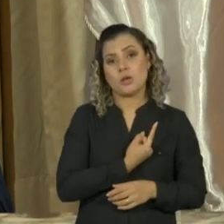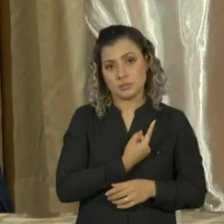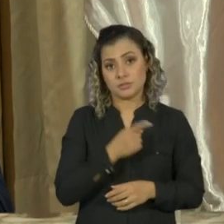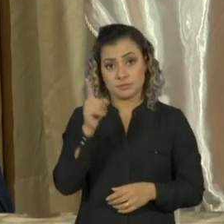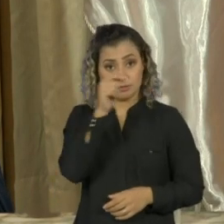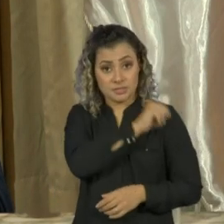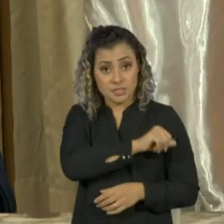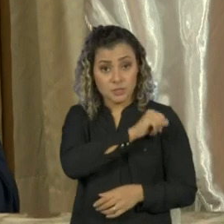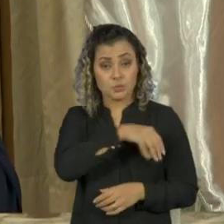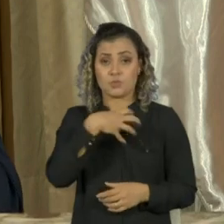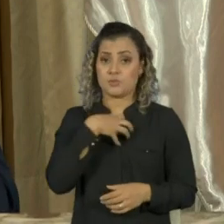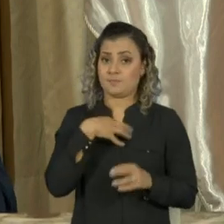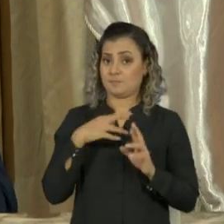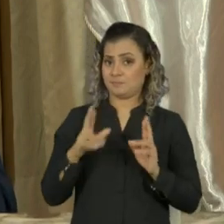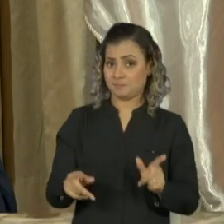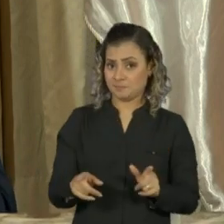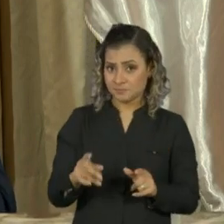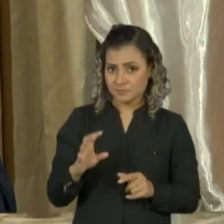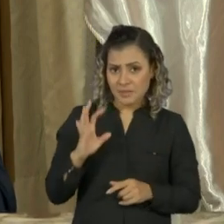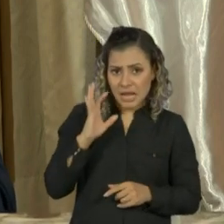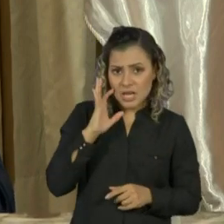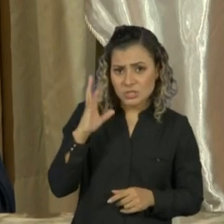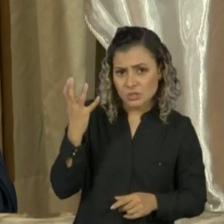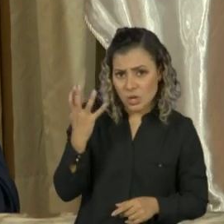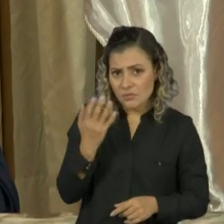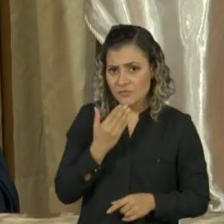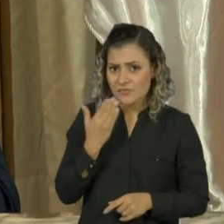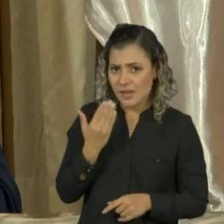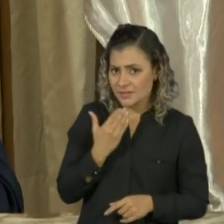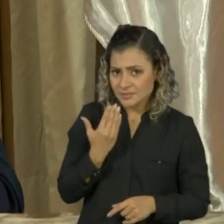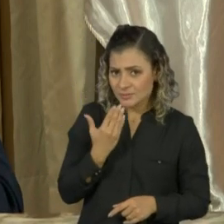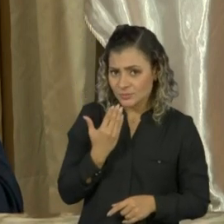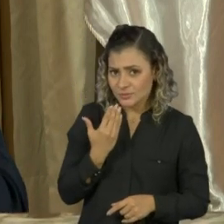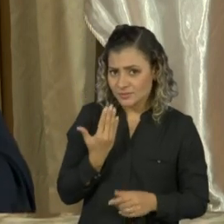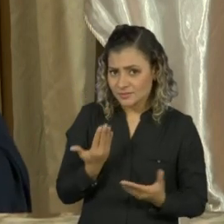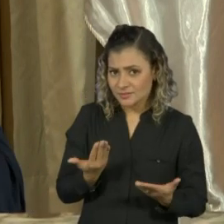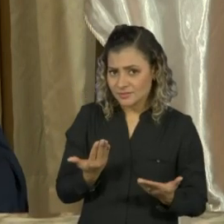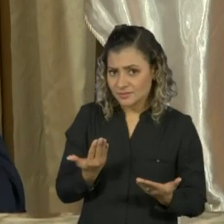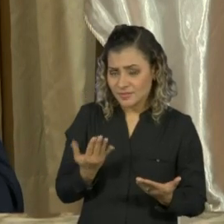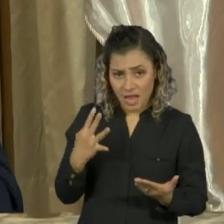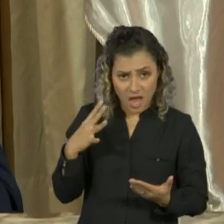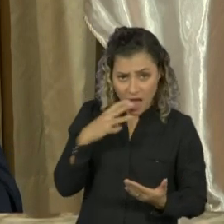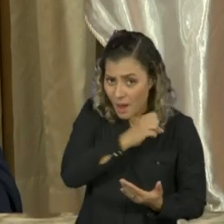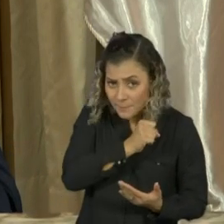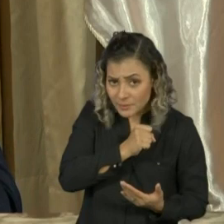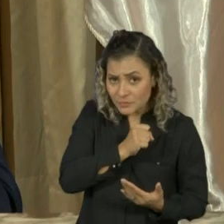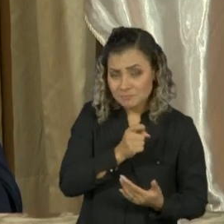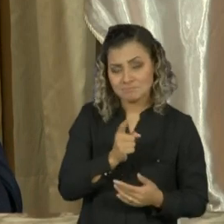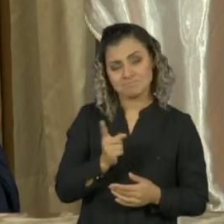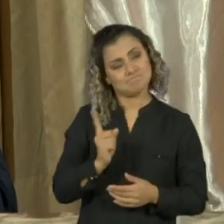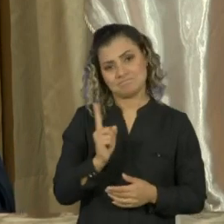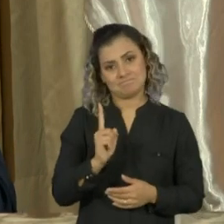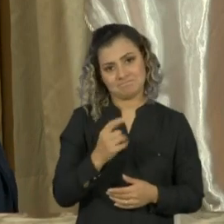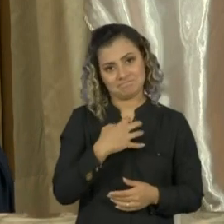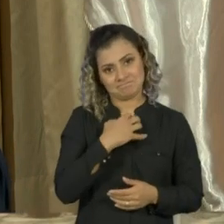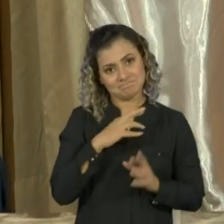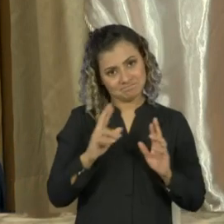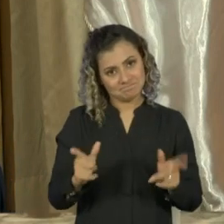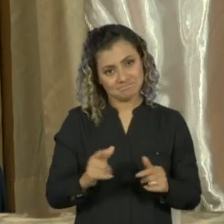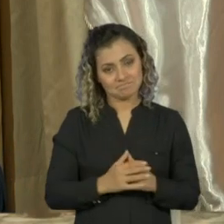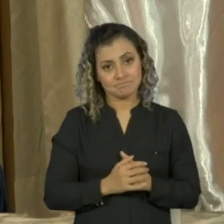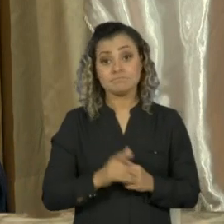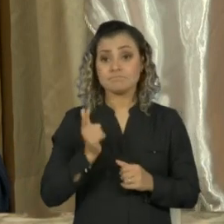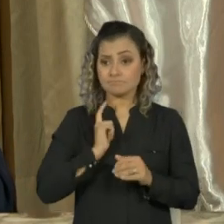no Rio de Janeiro que não se resolve com a rapidez que a gente gostaria. Nós temos um